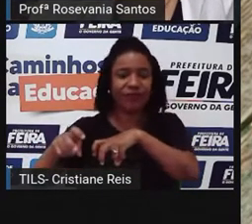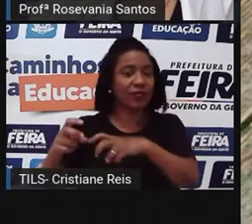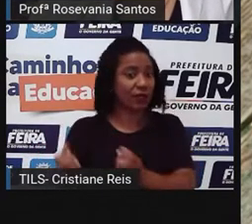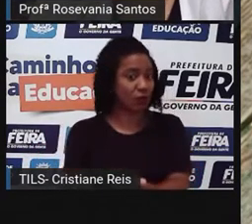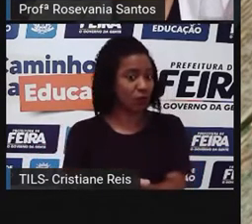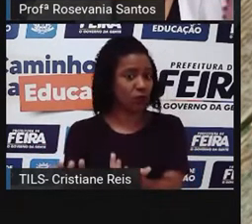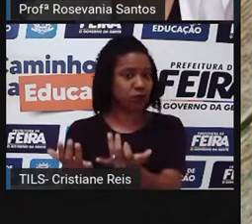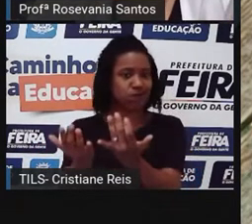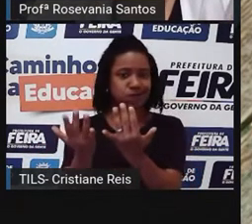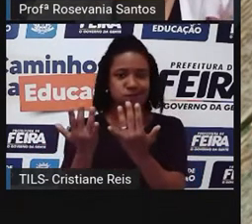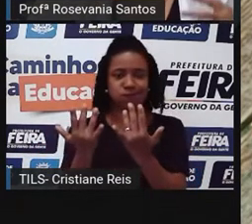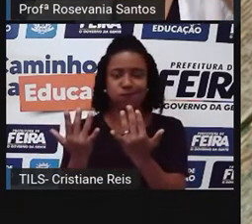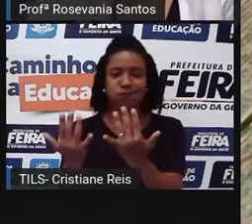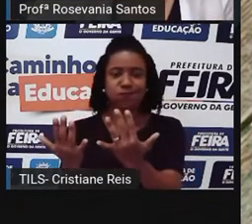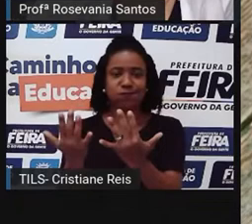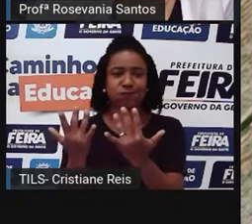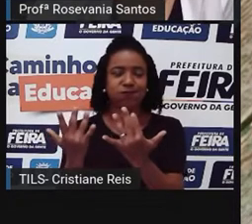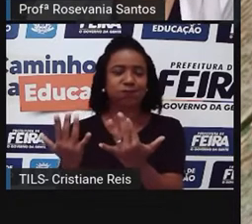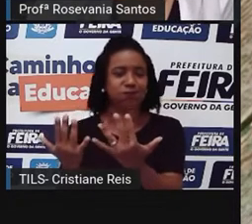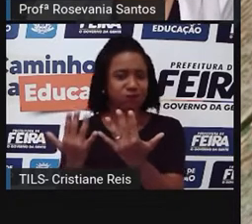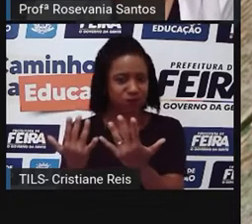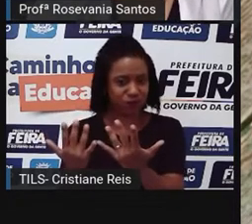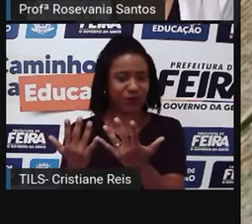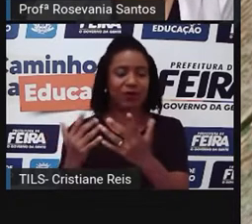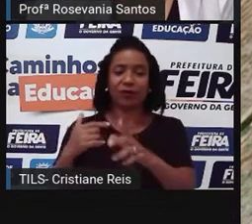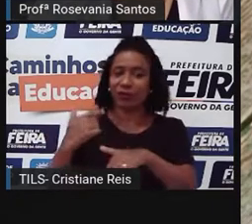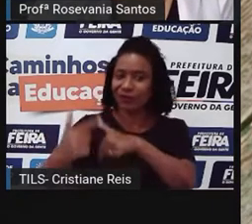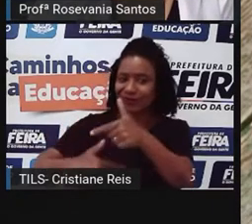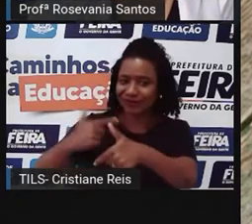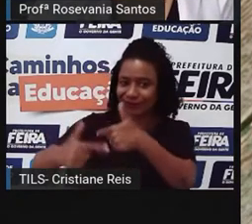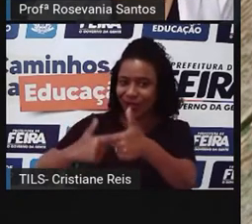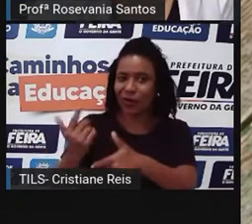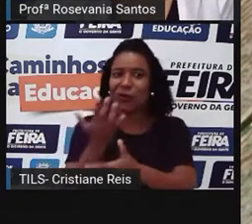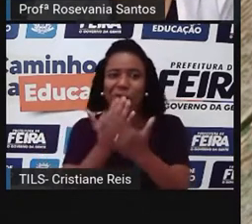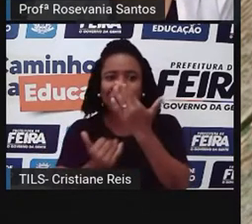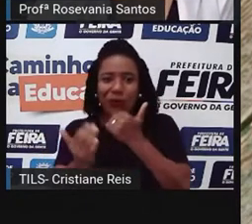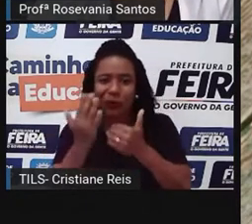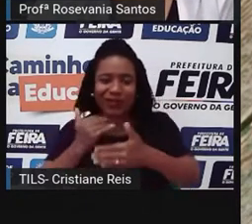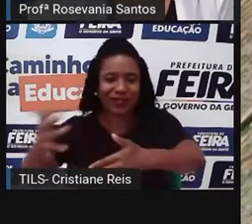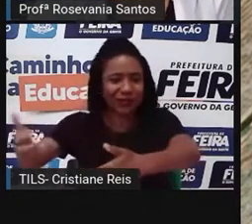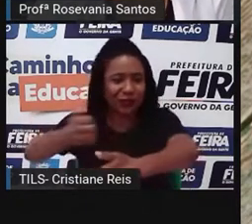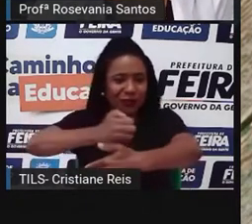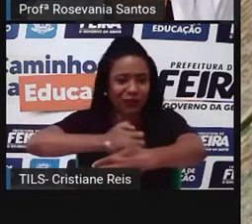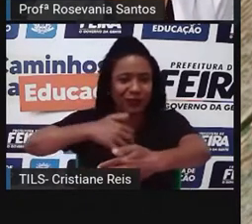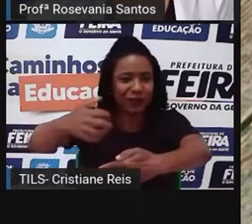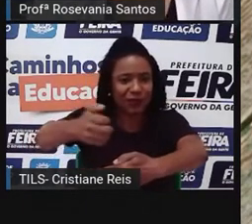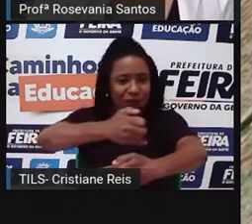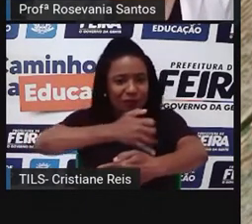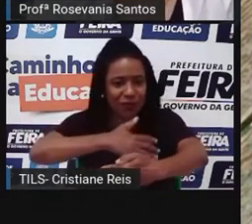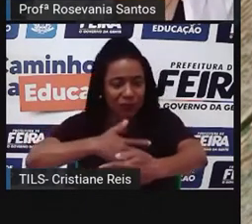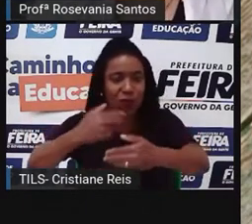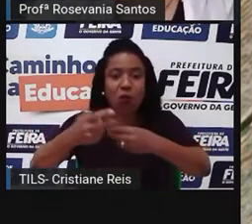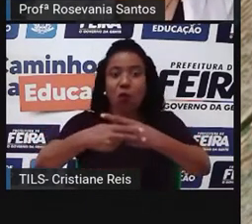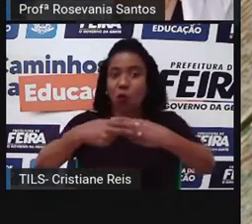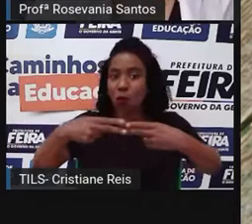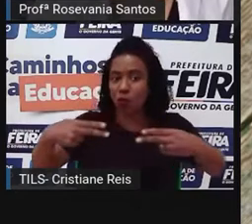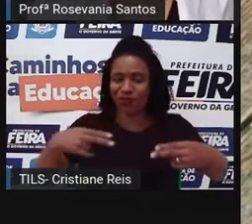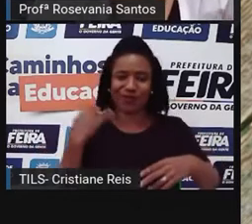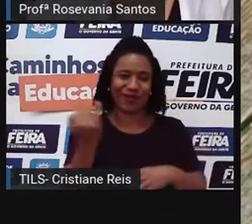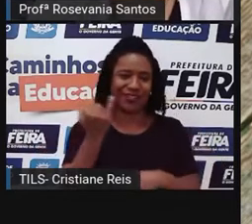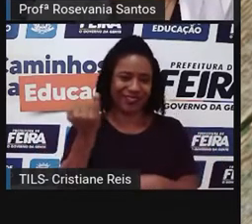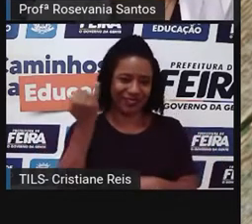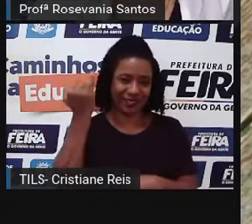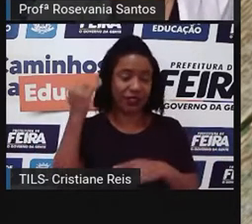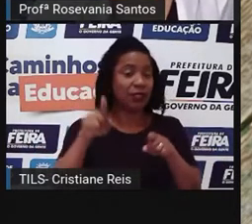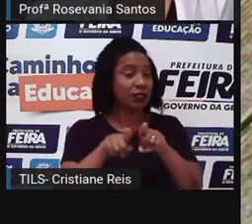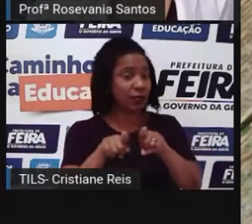Ajudou muito no processo de aumento dessa produção, né? De alimentos, dessa produção de matérias-primas. Do melhoramento